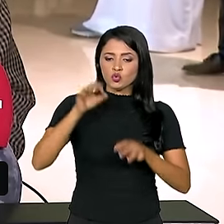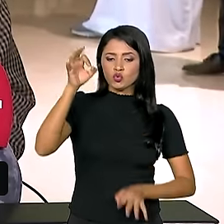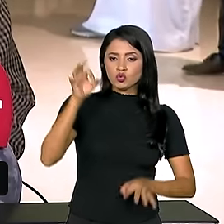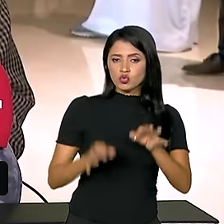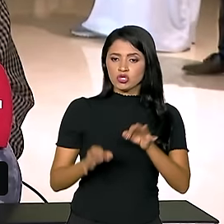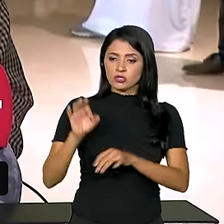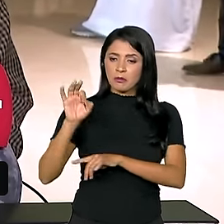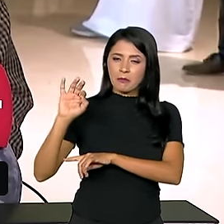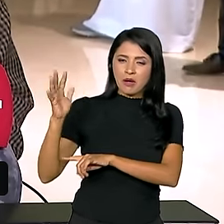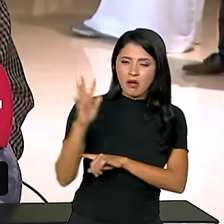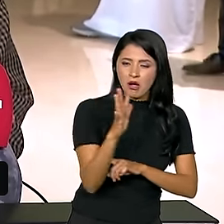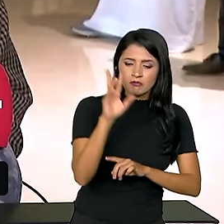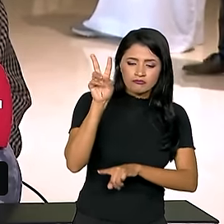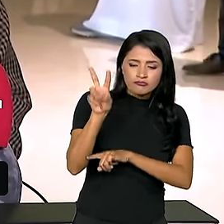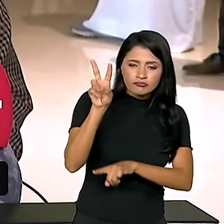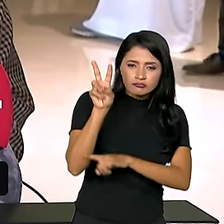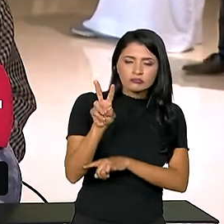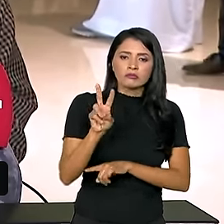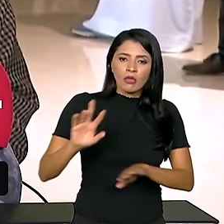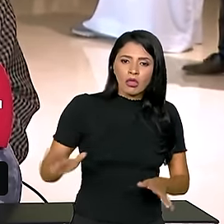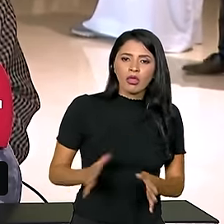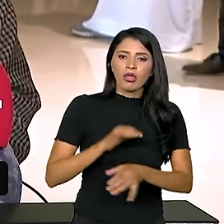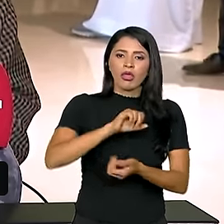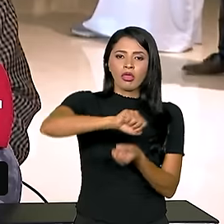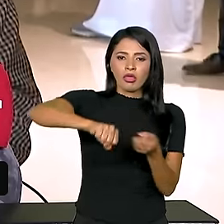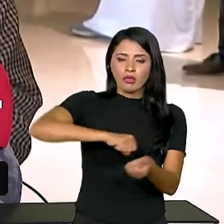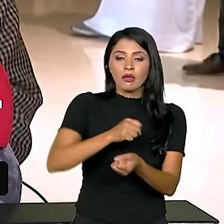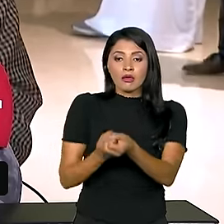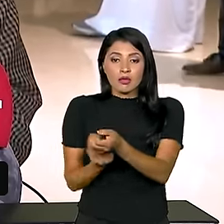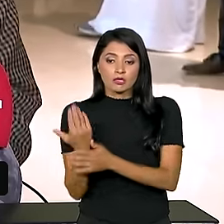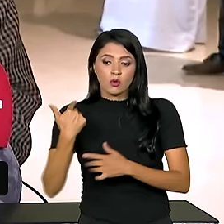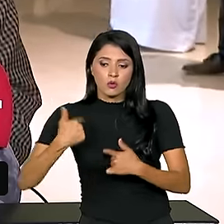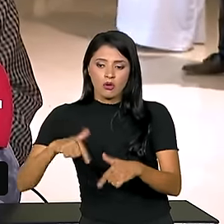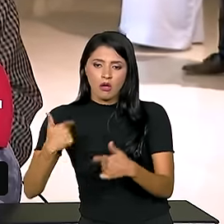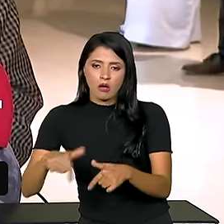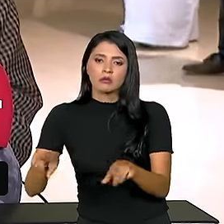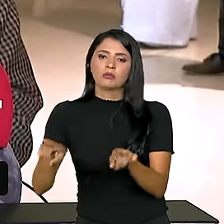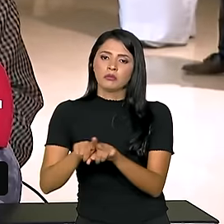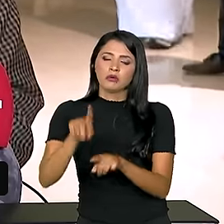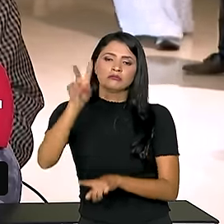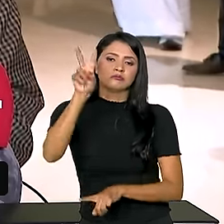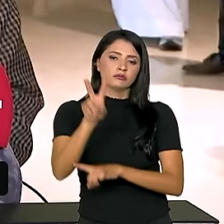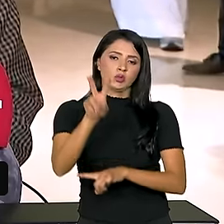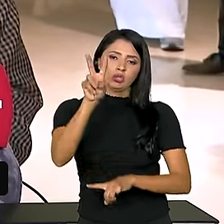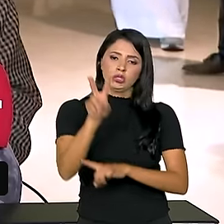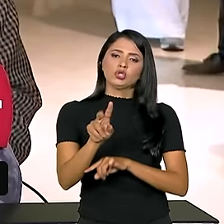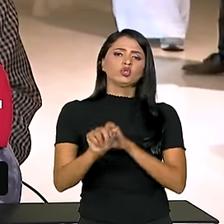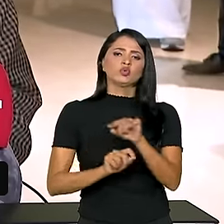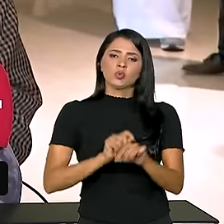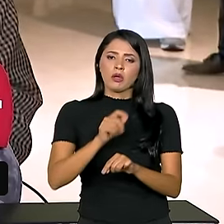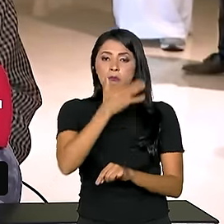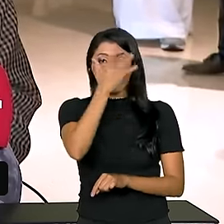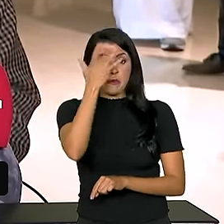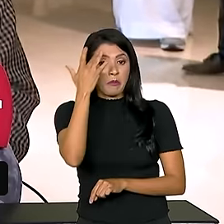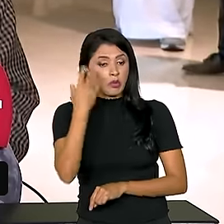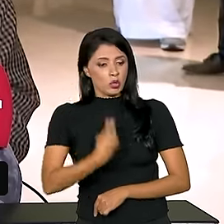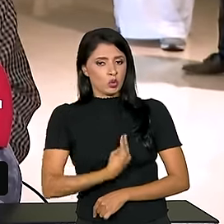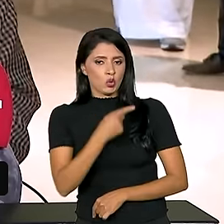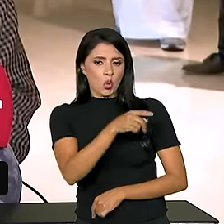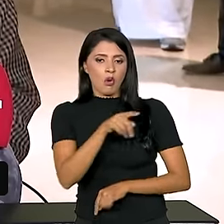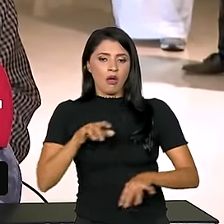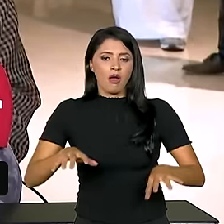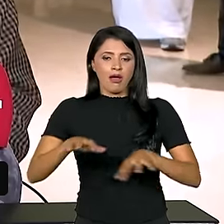promovendo o desenvolvimento sustentável, a criação de empregos e protegendo, sobretudo, os habitantes desse